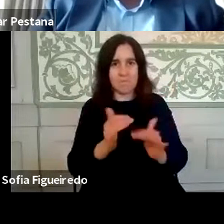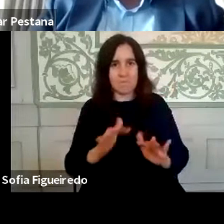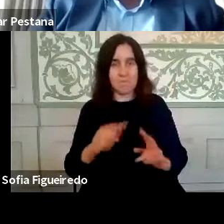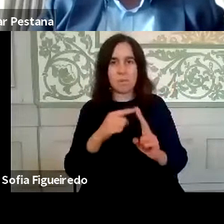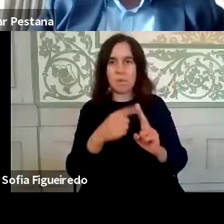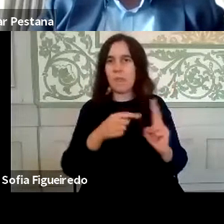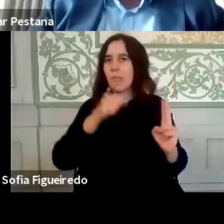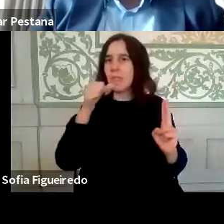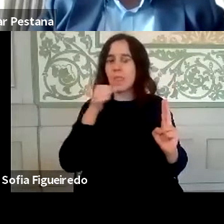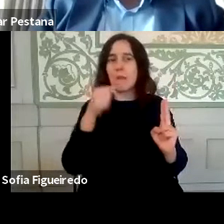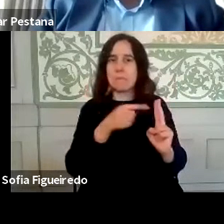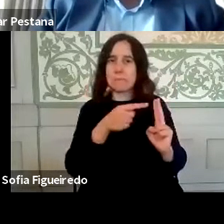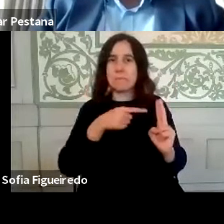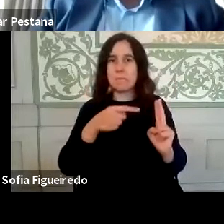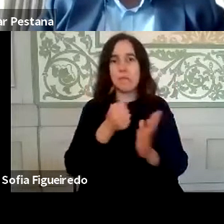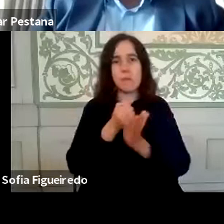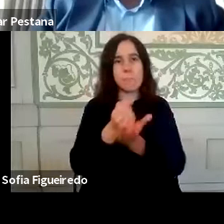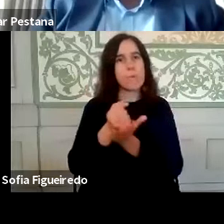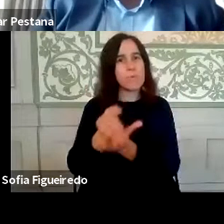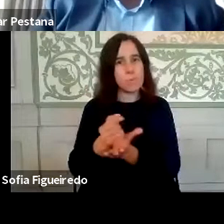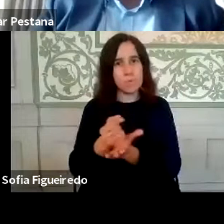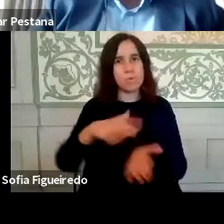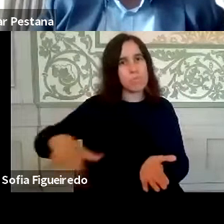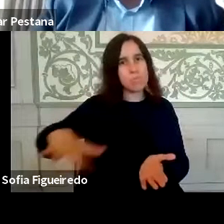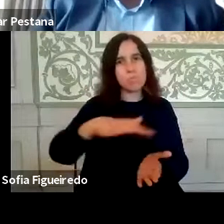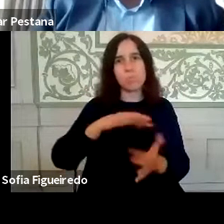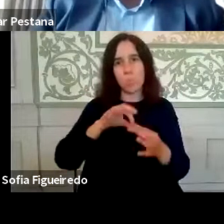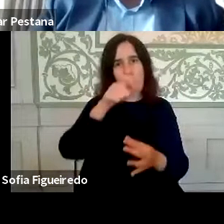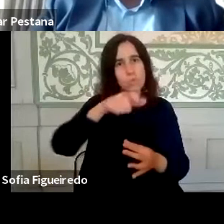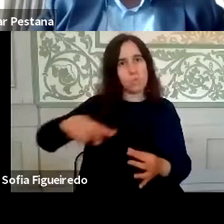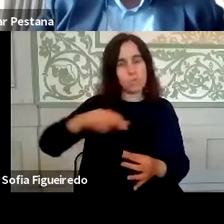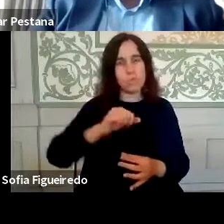permanentemente a dar apoio a todos esses nossos colaboradores.